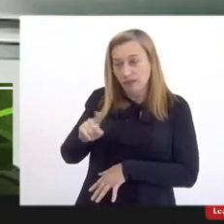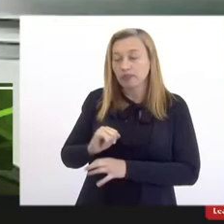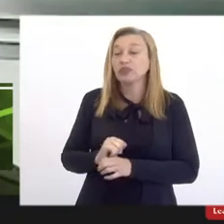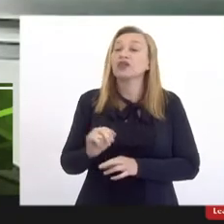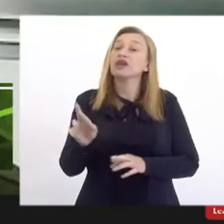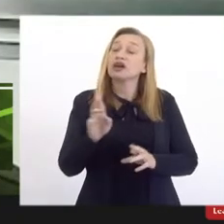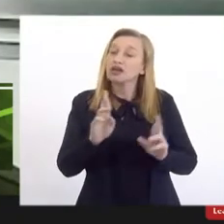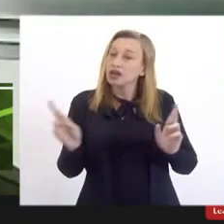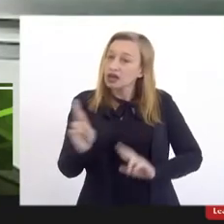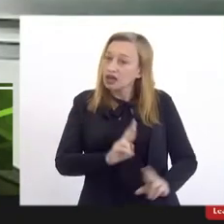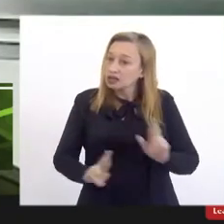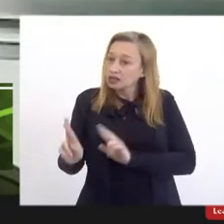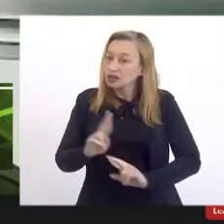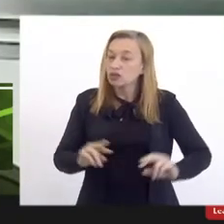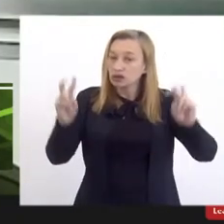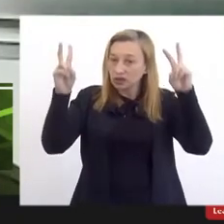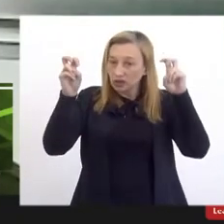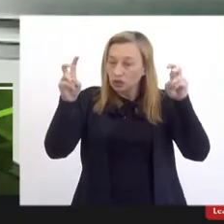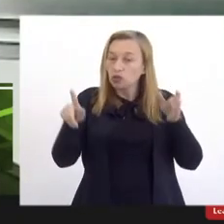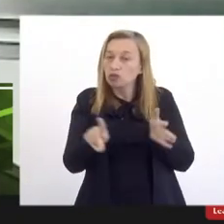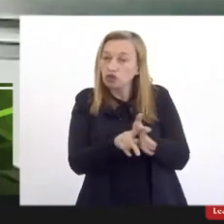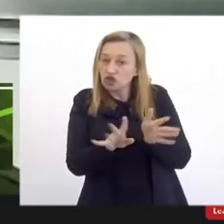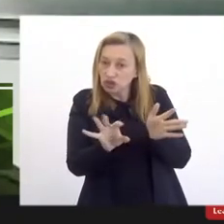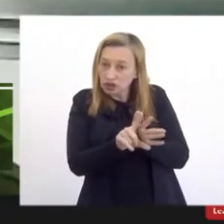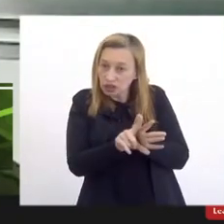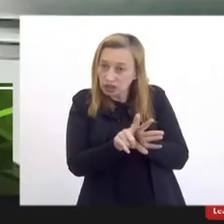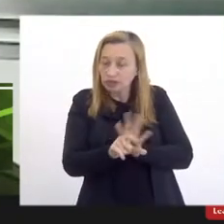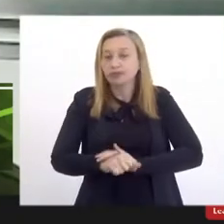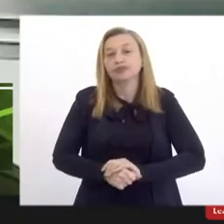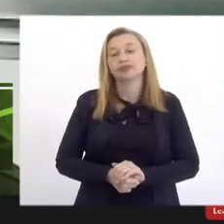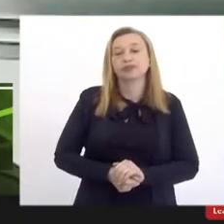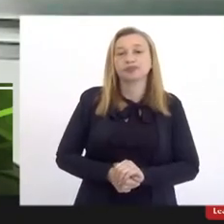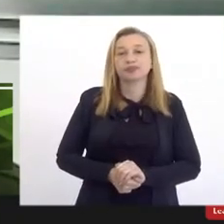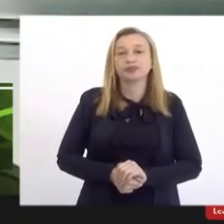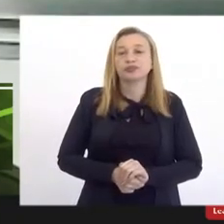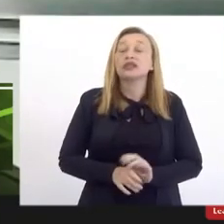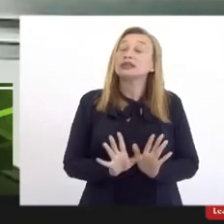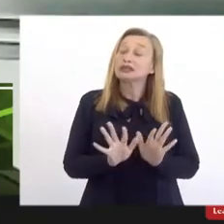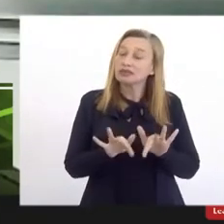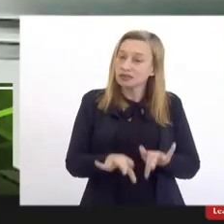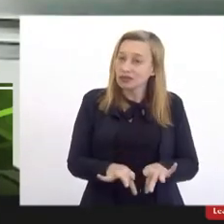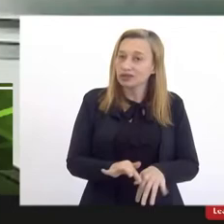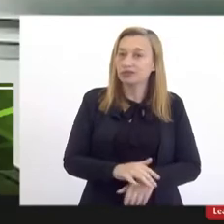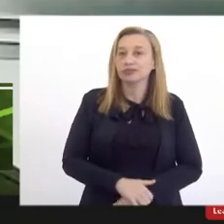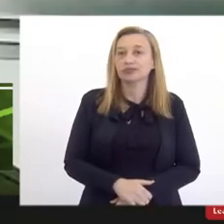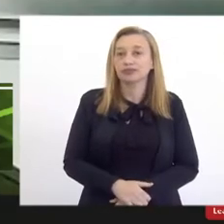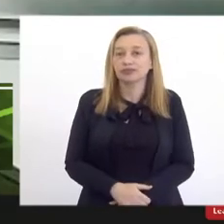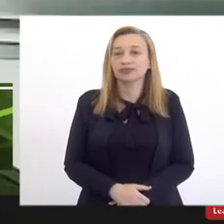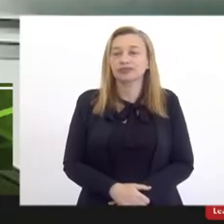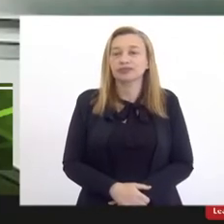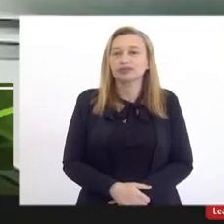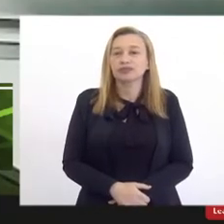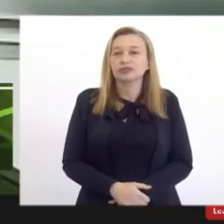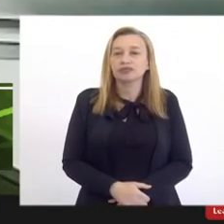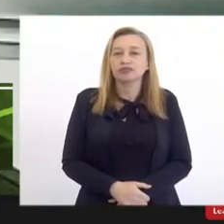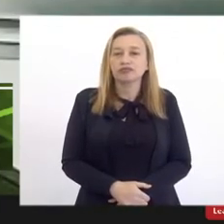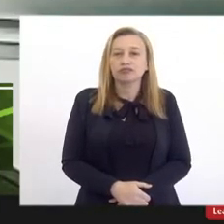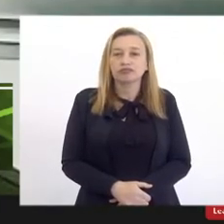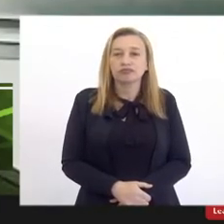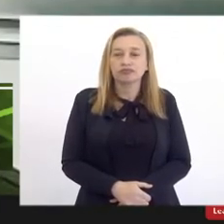ao projeto de lei. E, finalmente, na questão